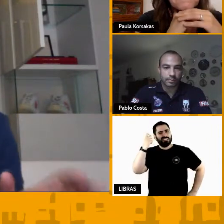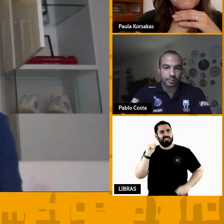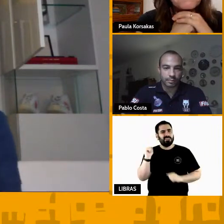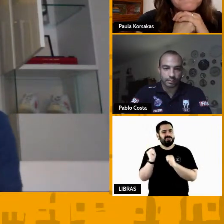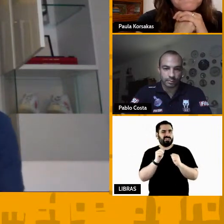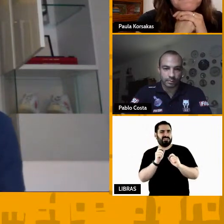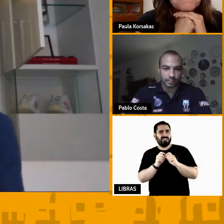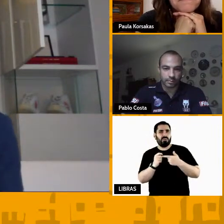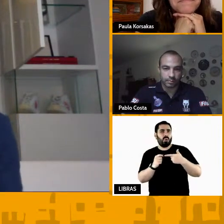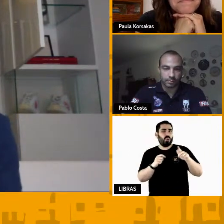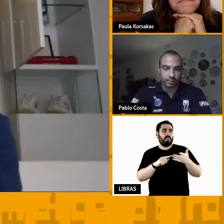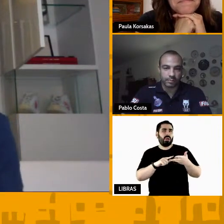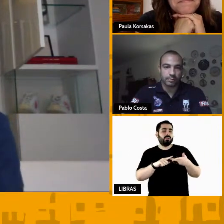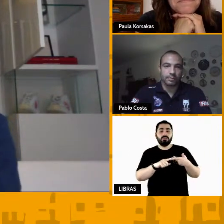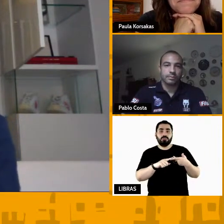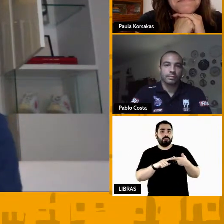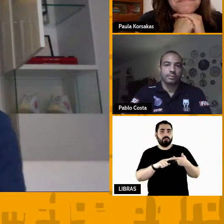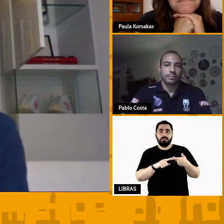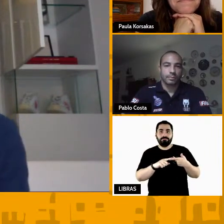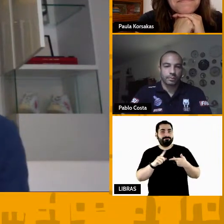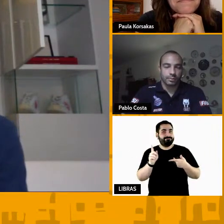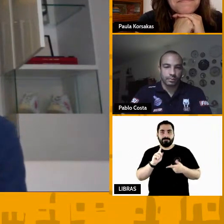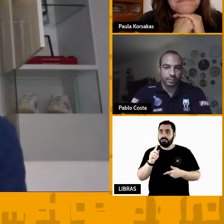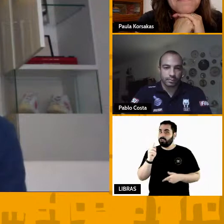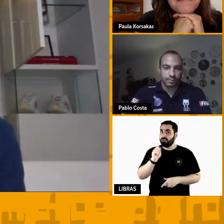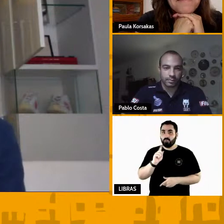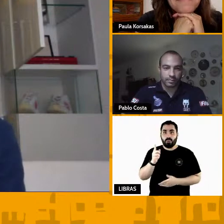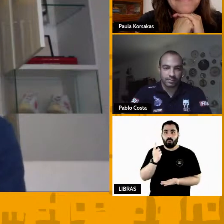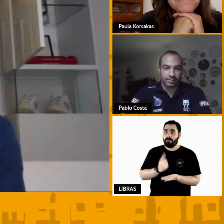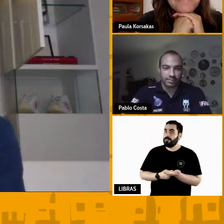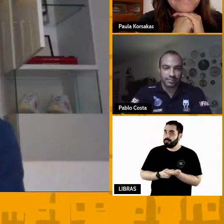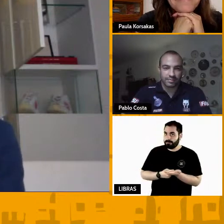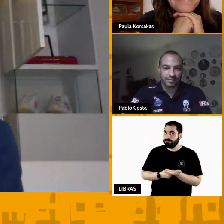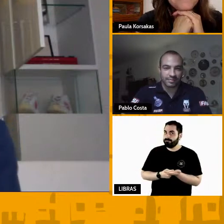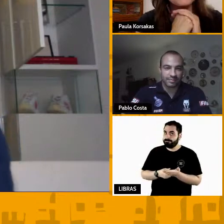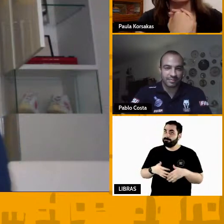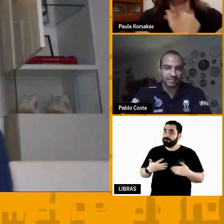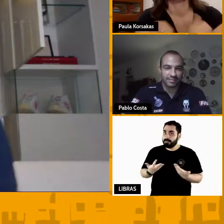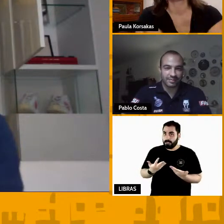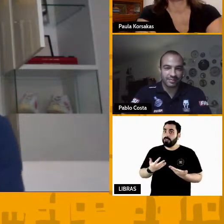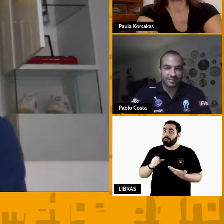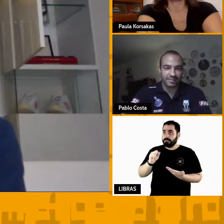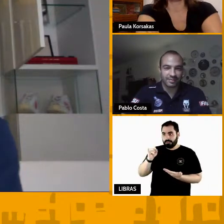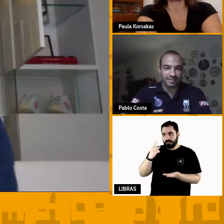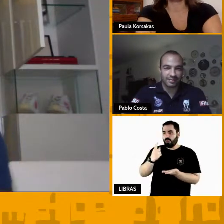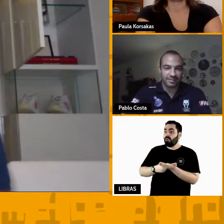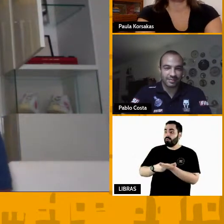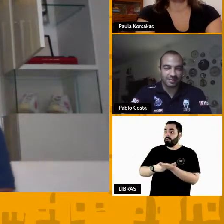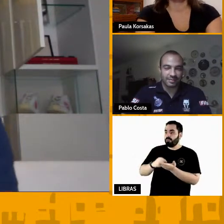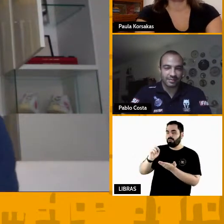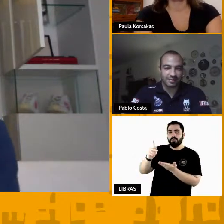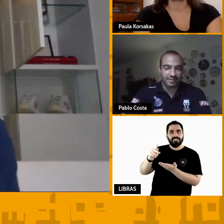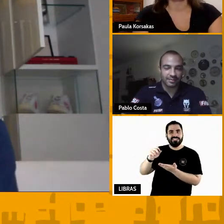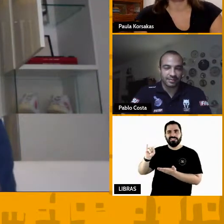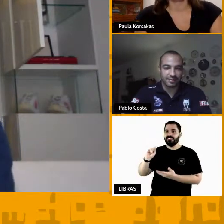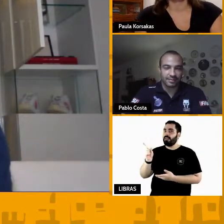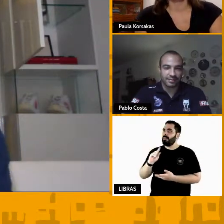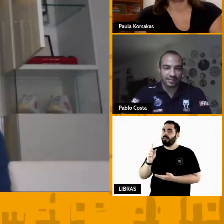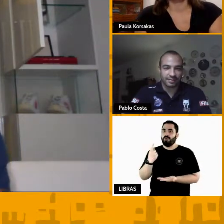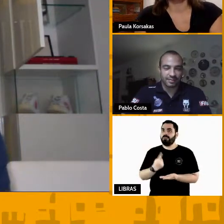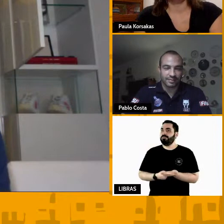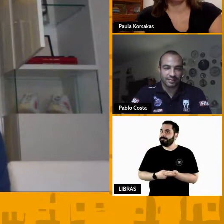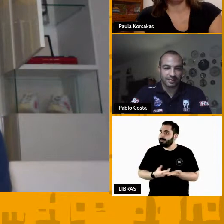aí não aí não está no combinado então combinado não sai caro quando está no combinado quando está no treinado quando está no